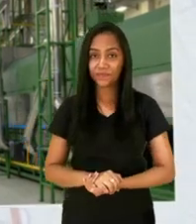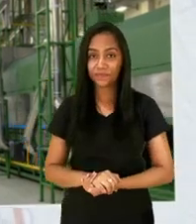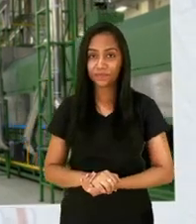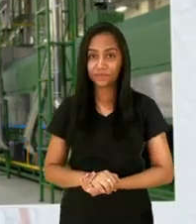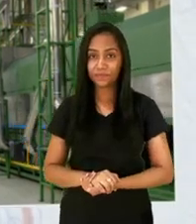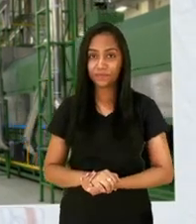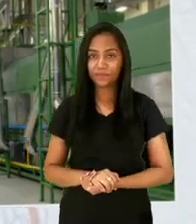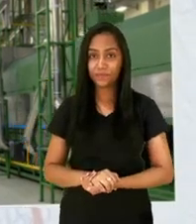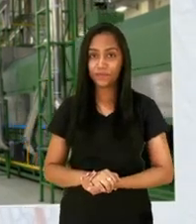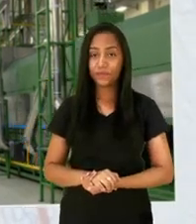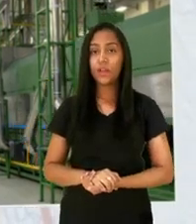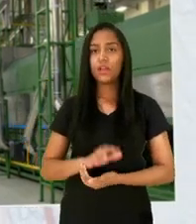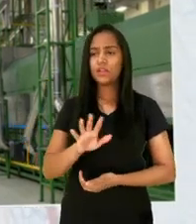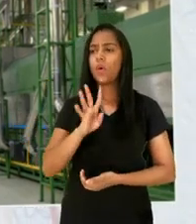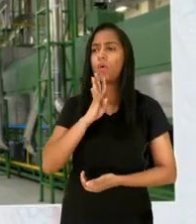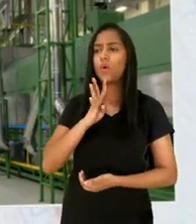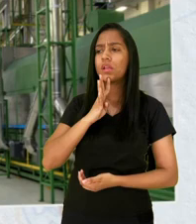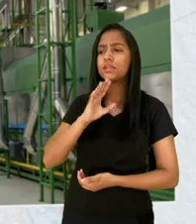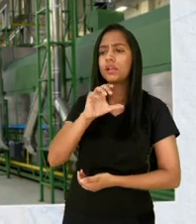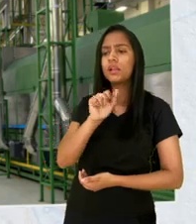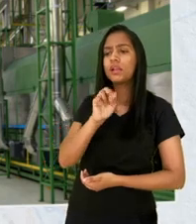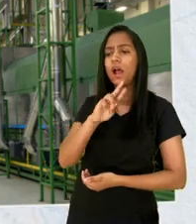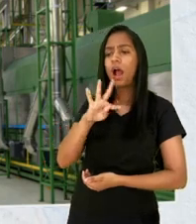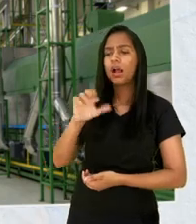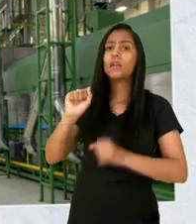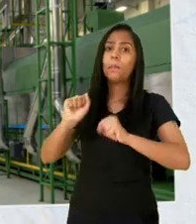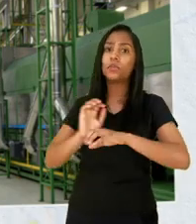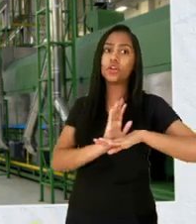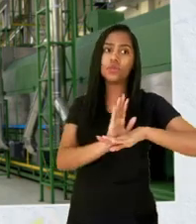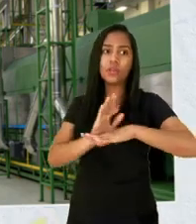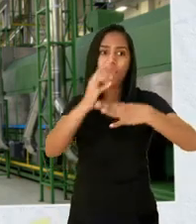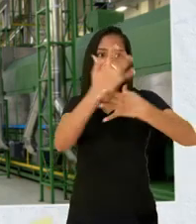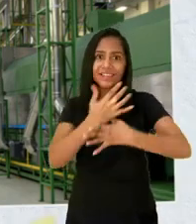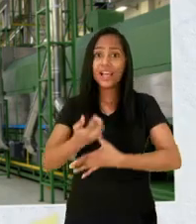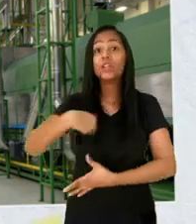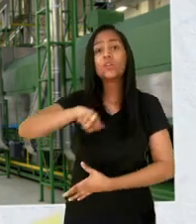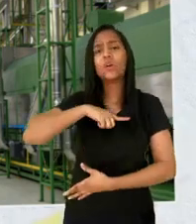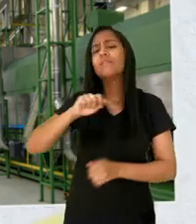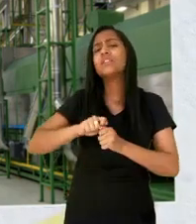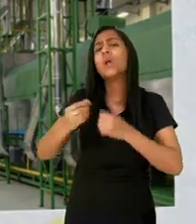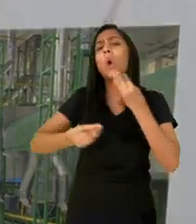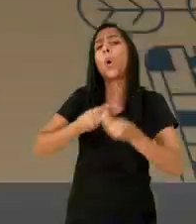pessoas que representam movimentos sociais ou outros setores da sociedade civil organizada.